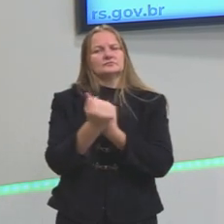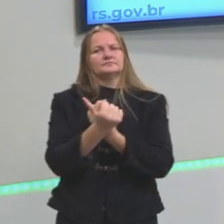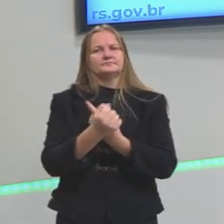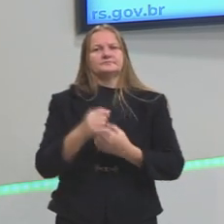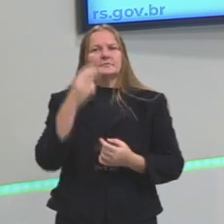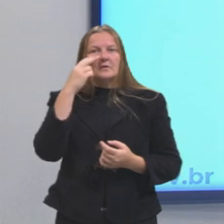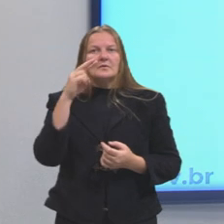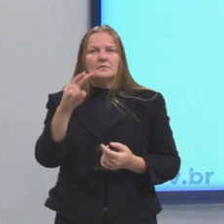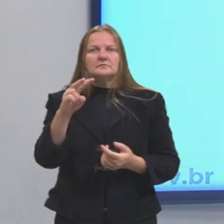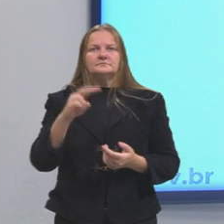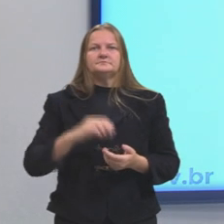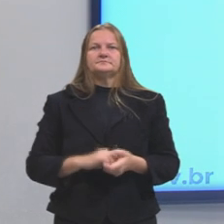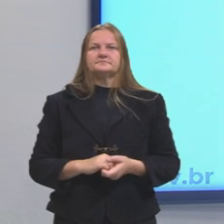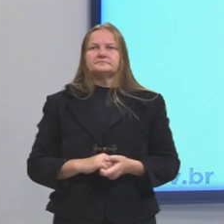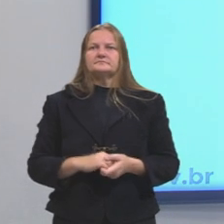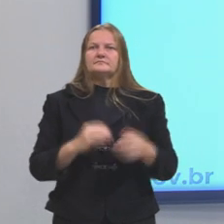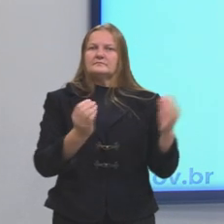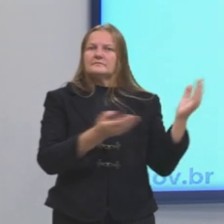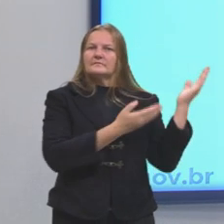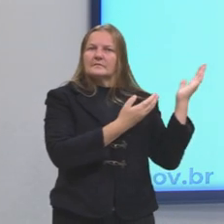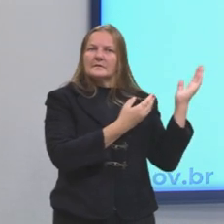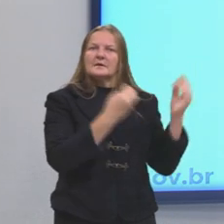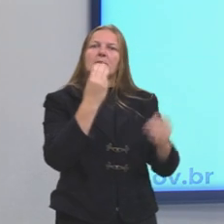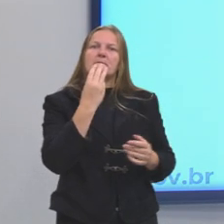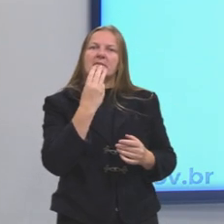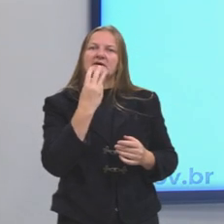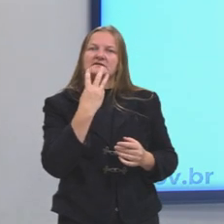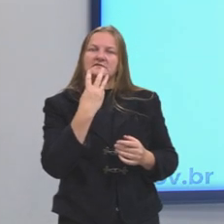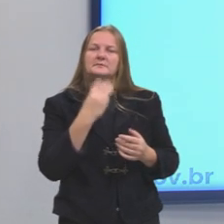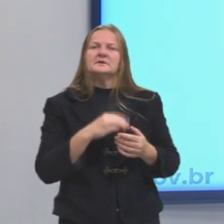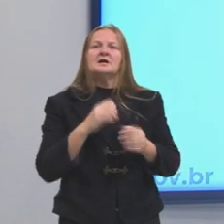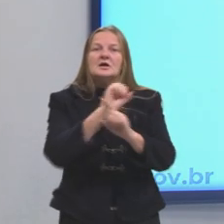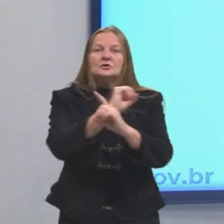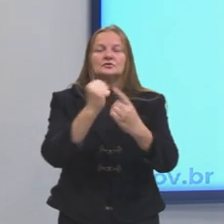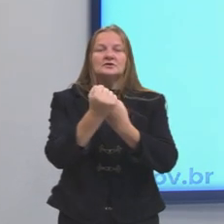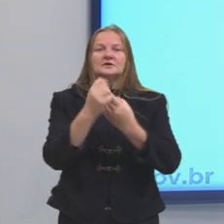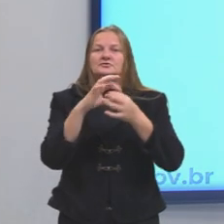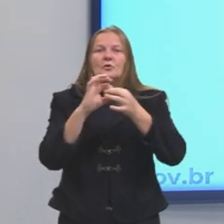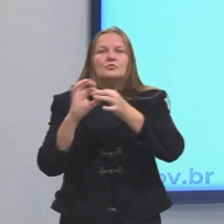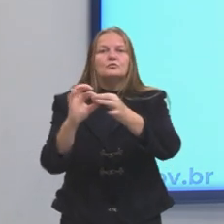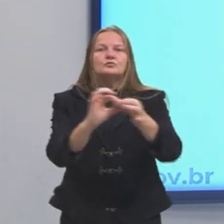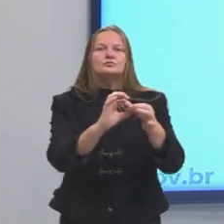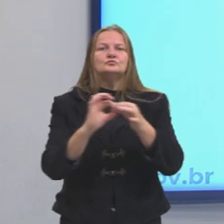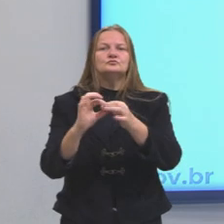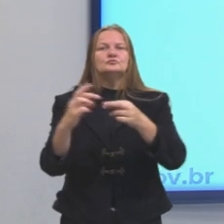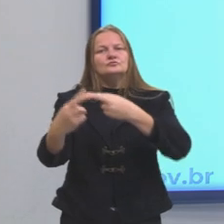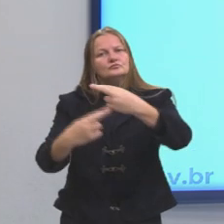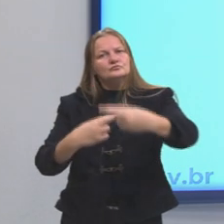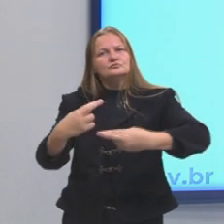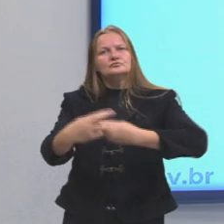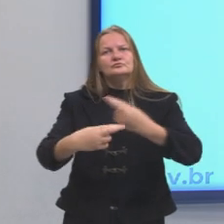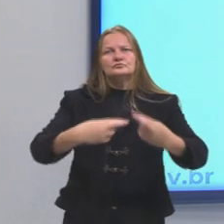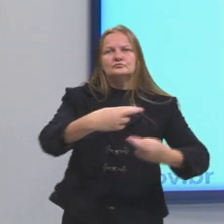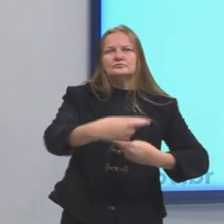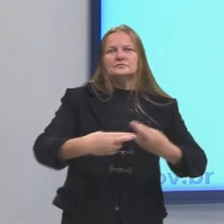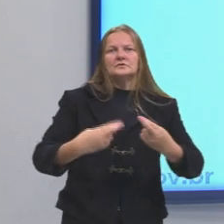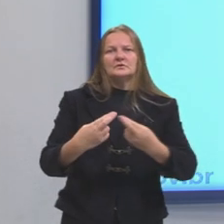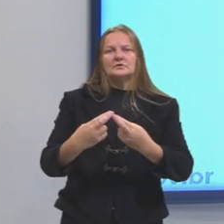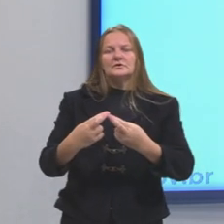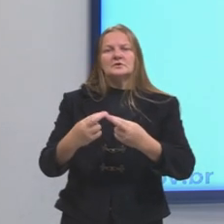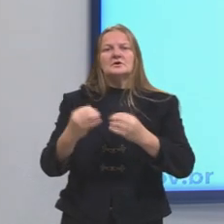Então, olha só. Para o Max Weber, a sociedade é um conjunto de relação em que as